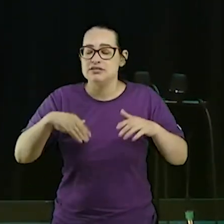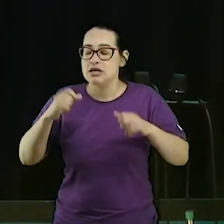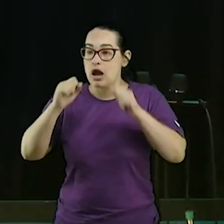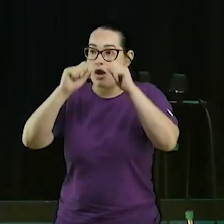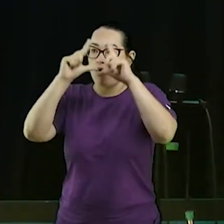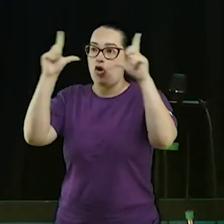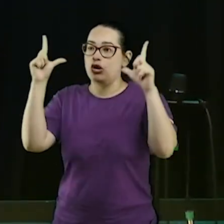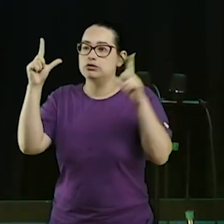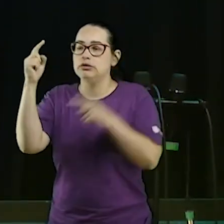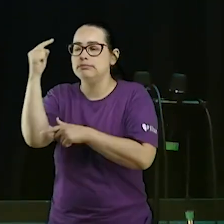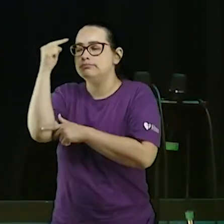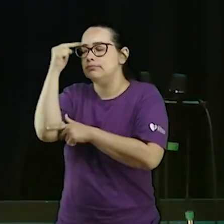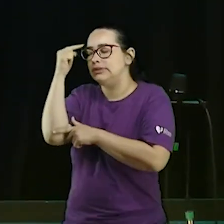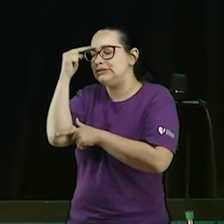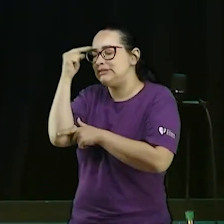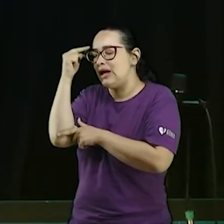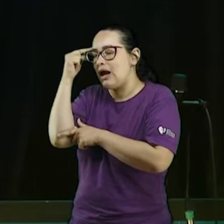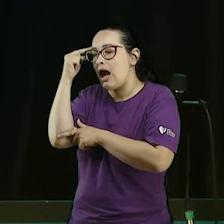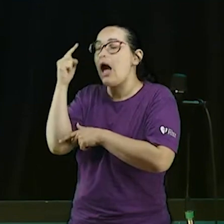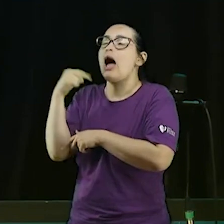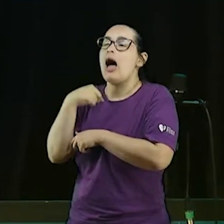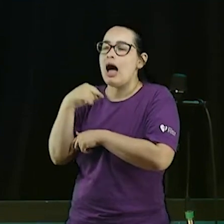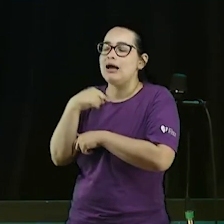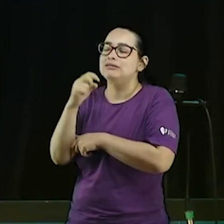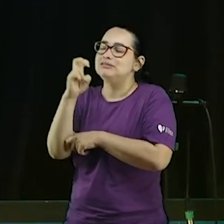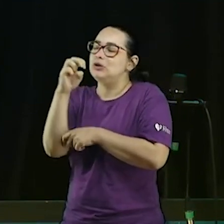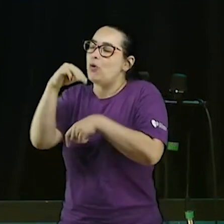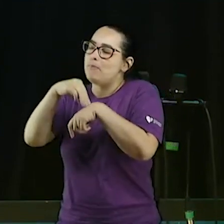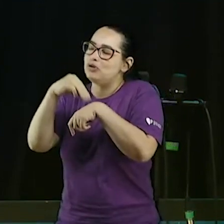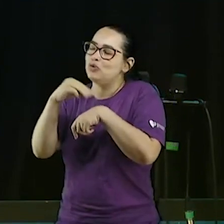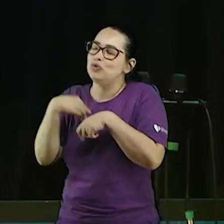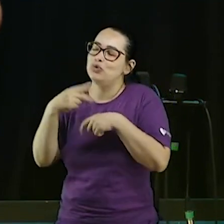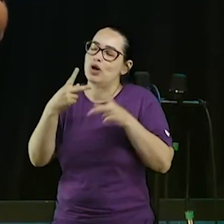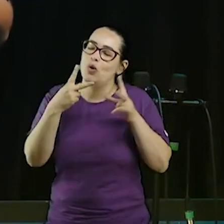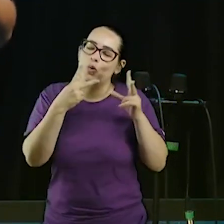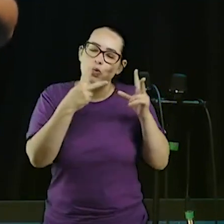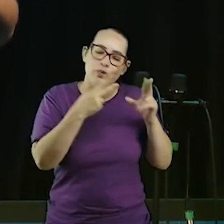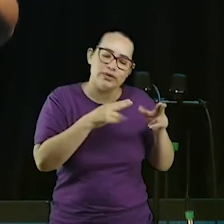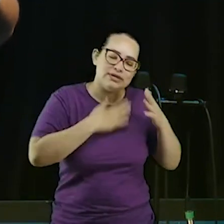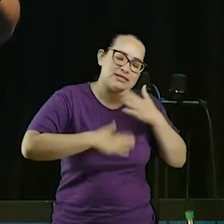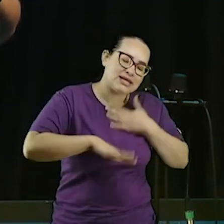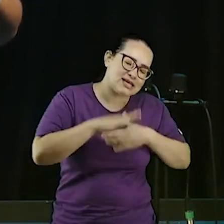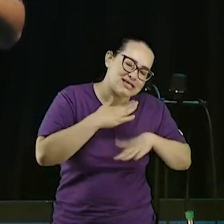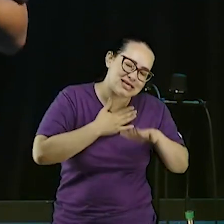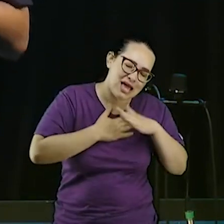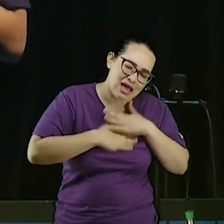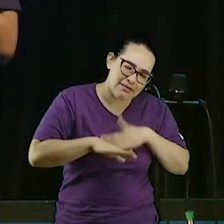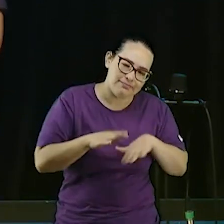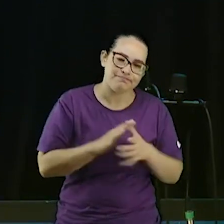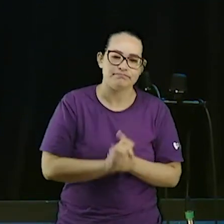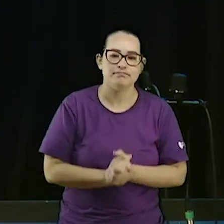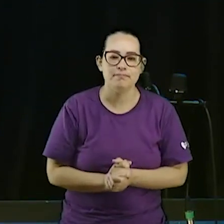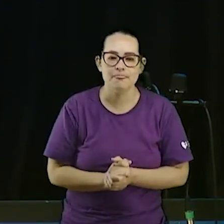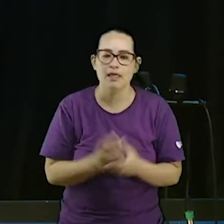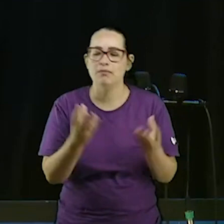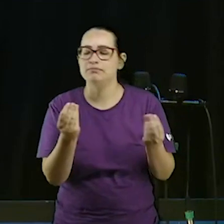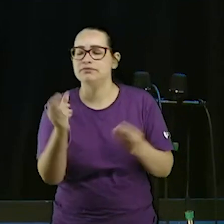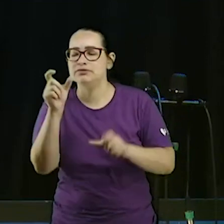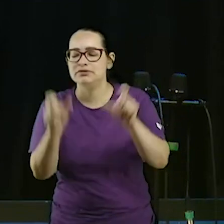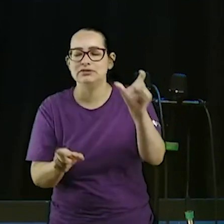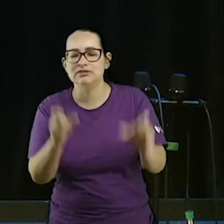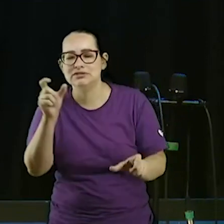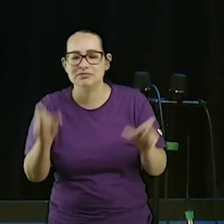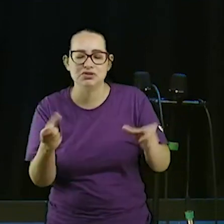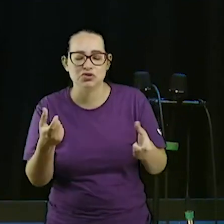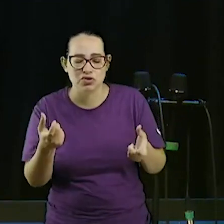no soninho que você vai poder tirar de cinco minutos do intervalo do almoço. Tem muita gente que chega em casa e fala assim, eu só quero